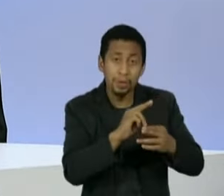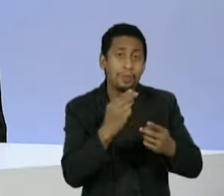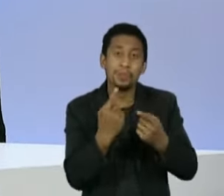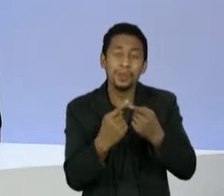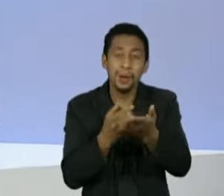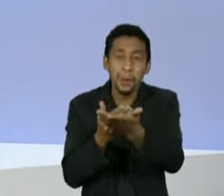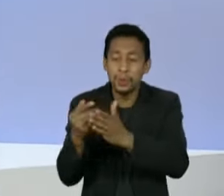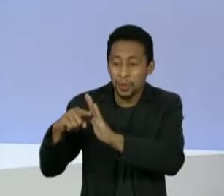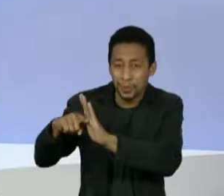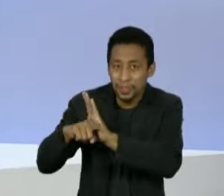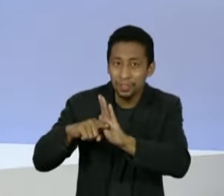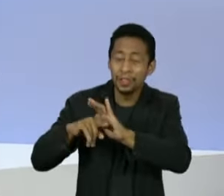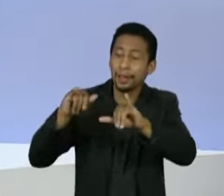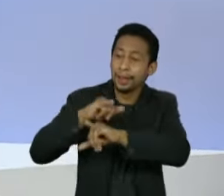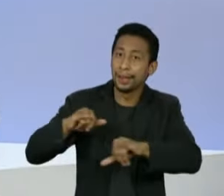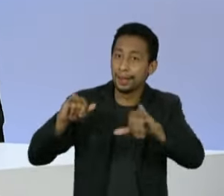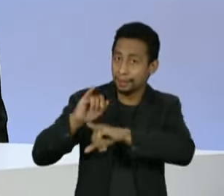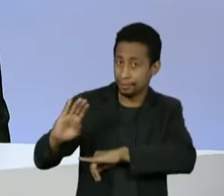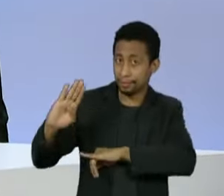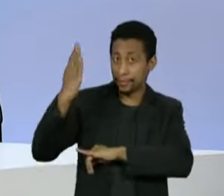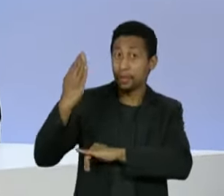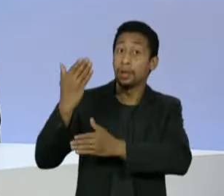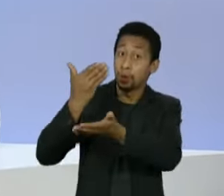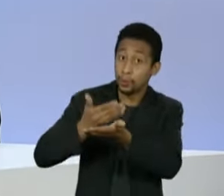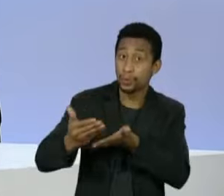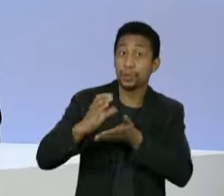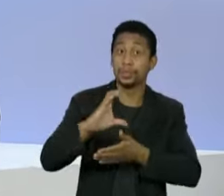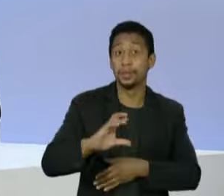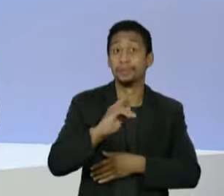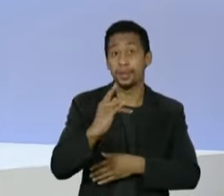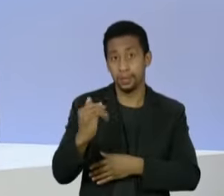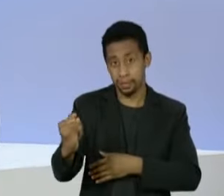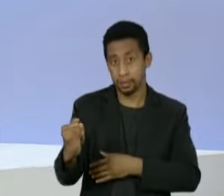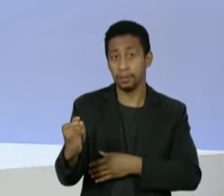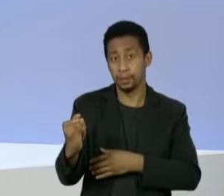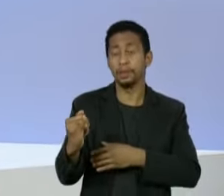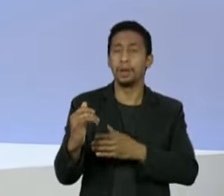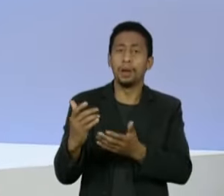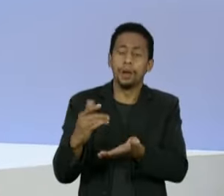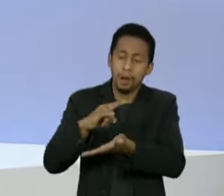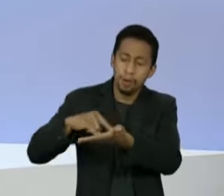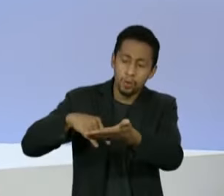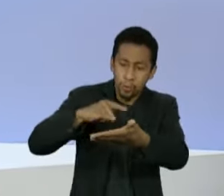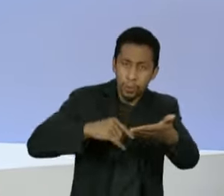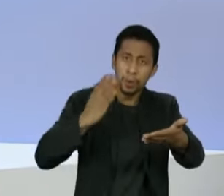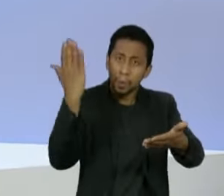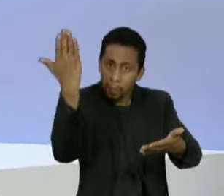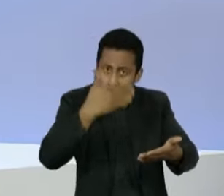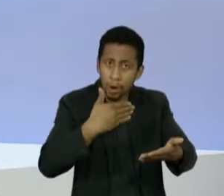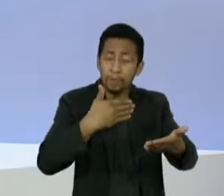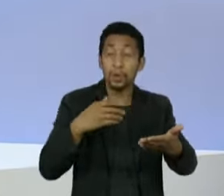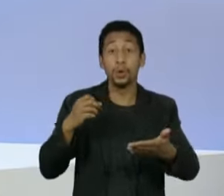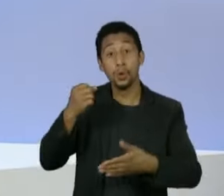mesmo inquérito municiou o trabalho da CPI e foi utilizado, muitas das provas foram utilizadas pelo senador Reina Calheiros.